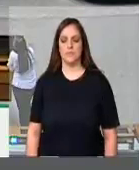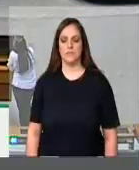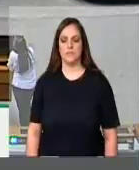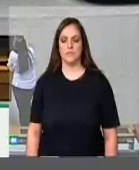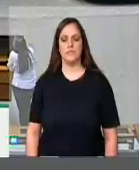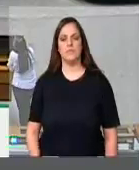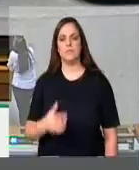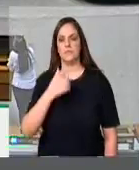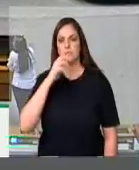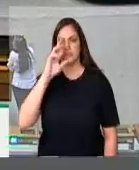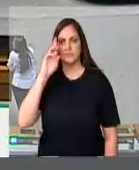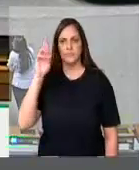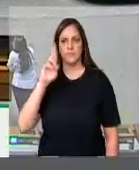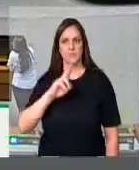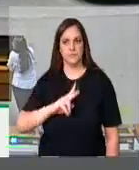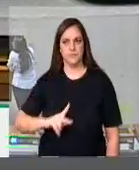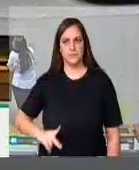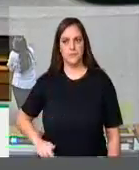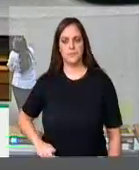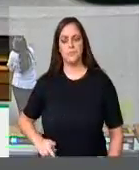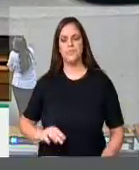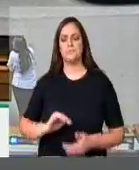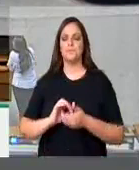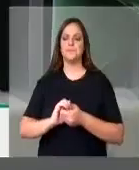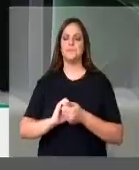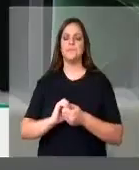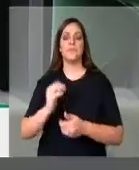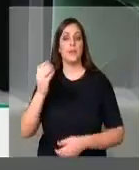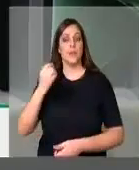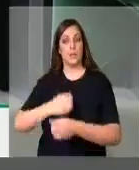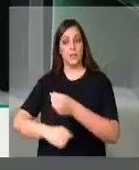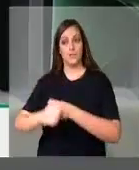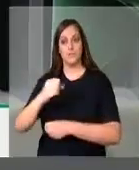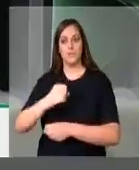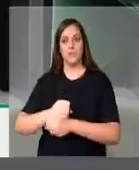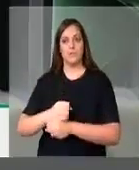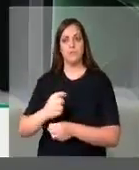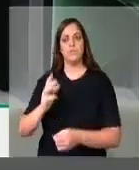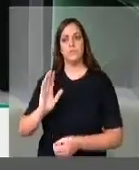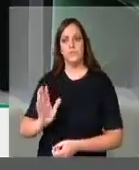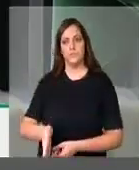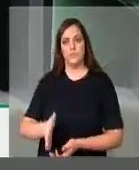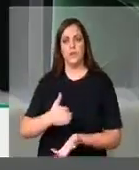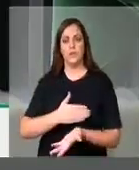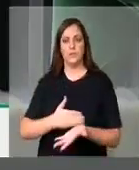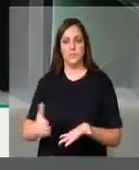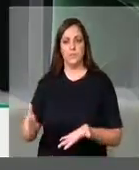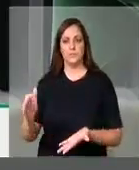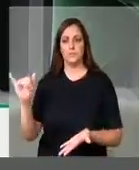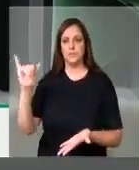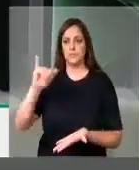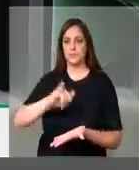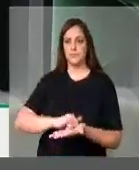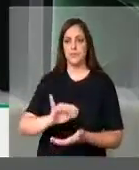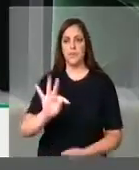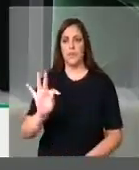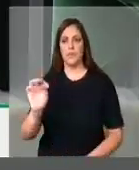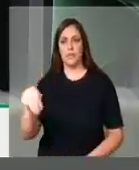Senhor presidente, desde o ano passado, as empresas TAM, Gol e Azul